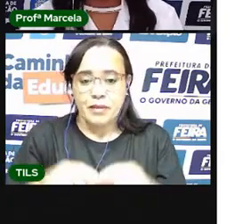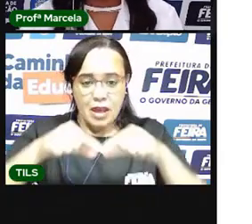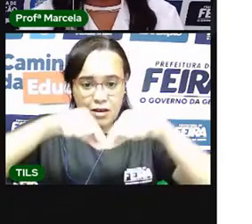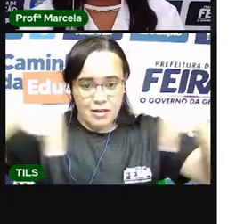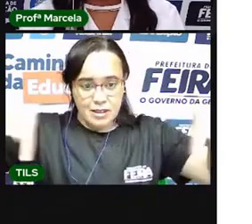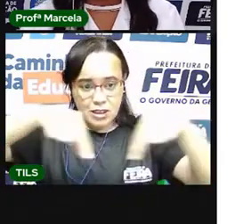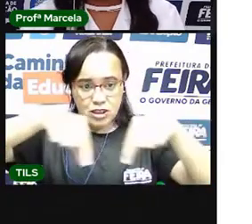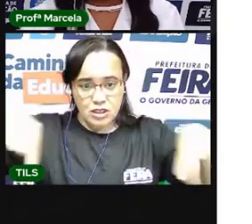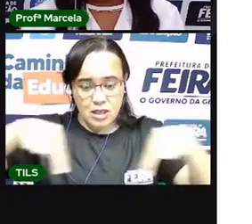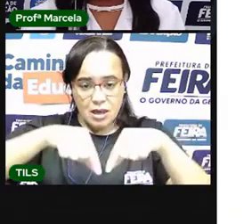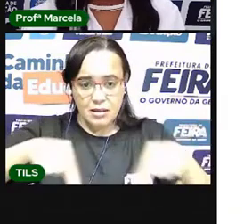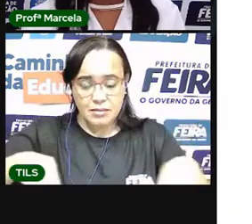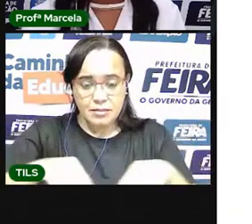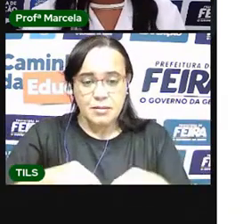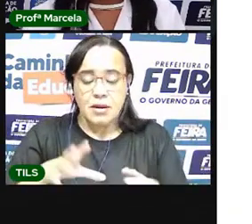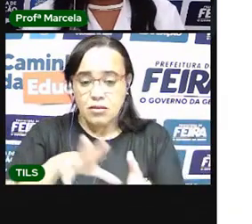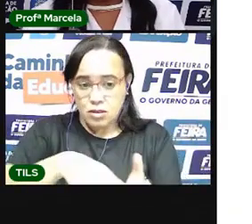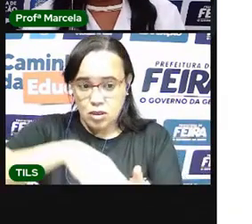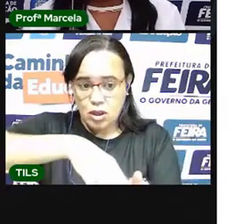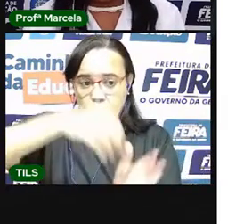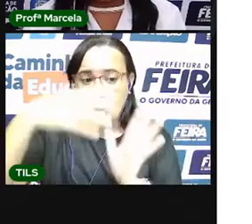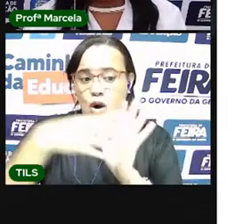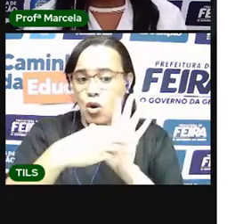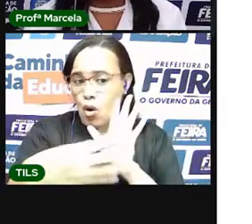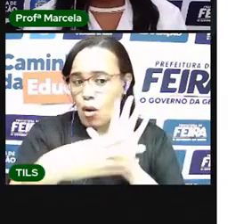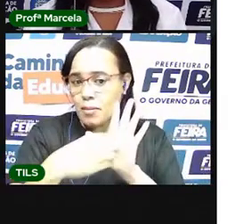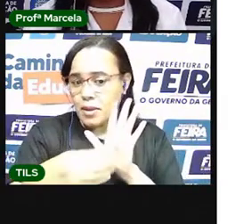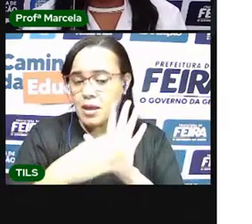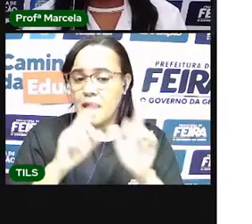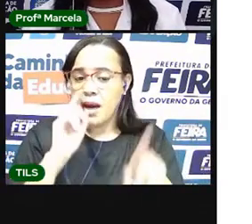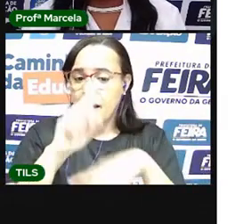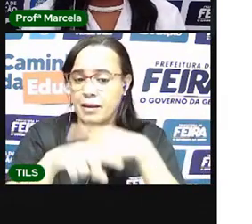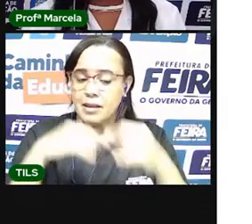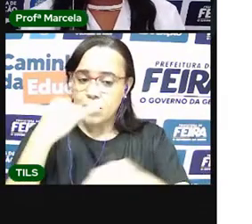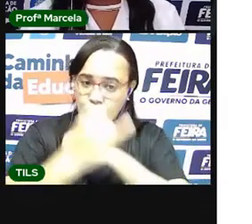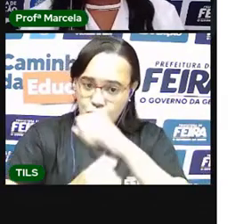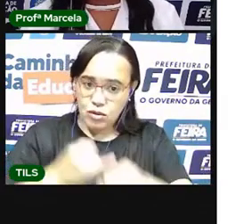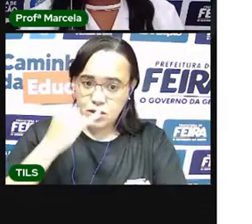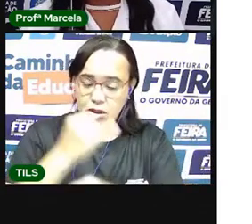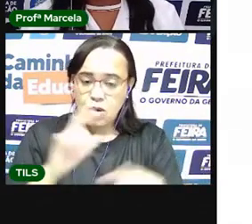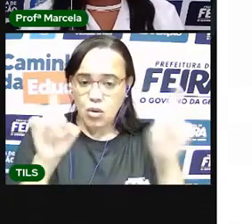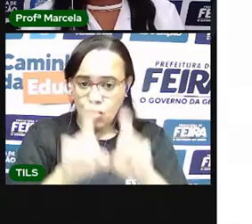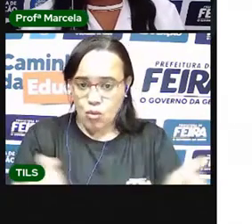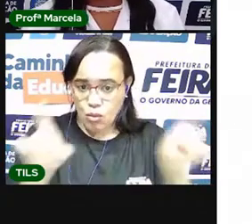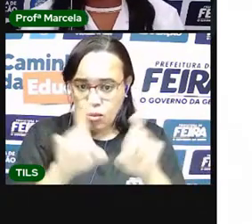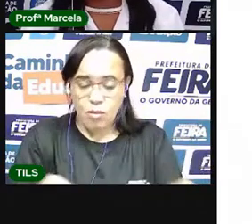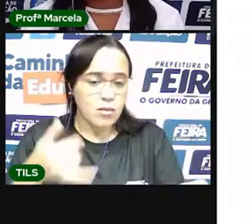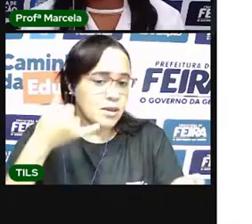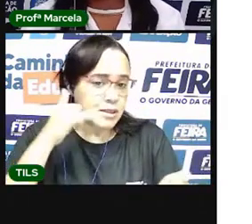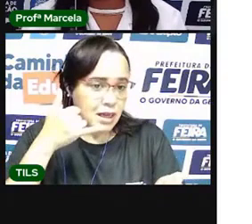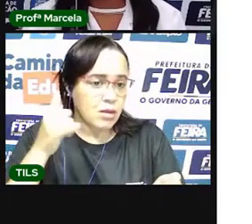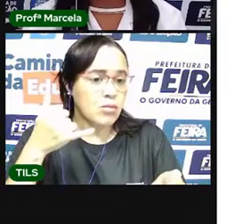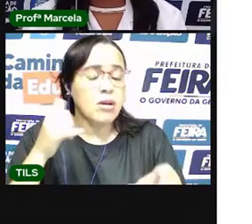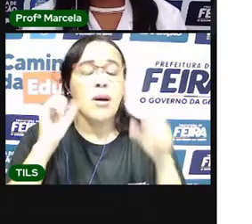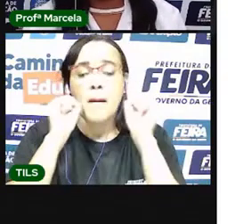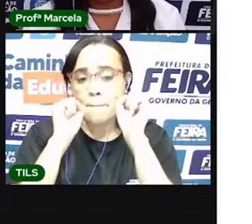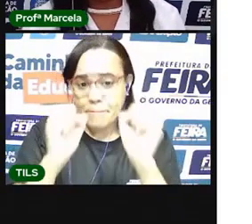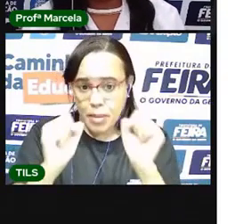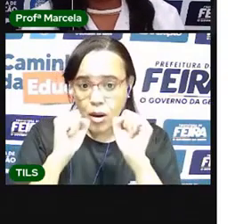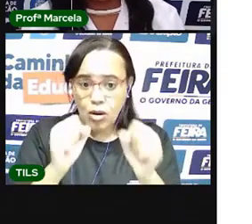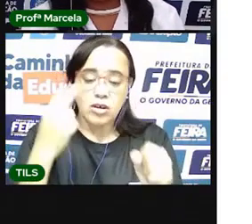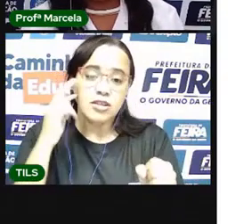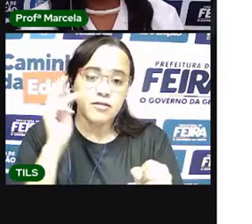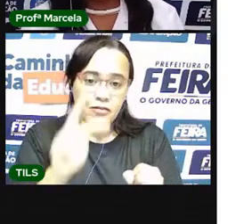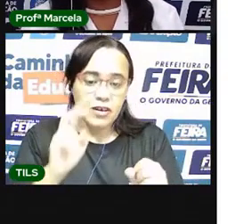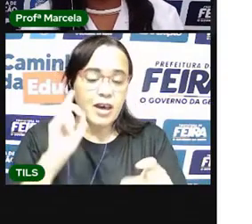para vocês copiarem e acessarem para se ouvir depois. Esse link também está aí nas orientações do percurso